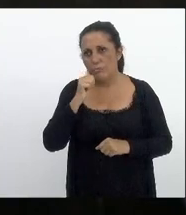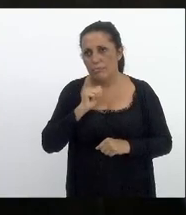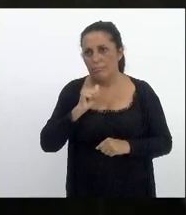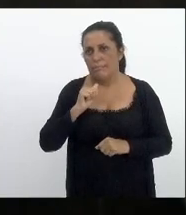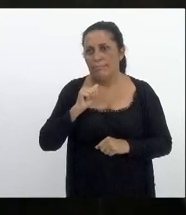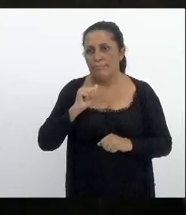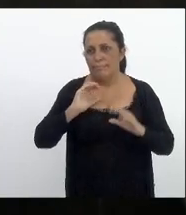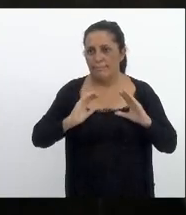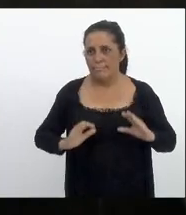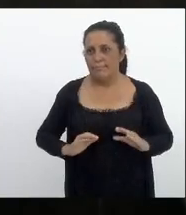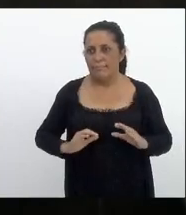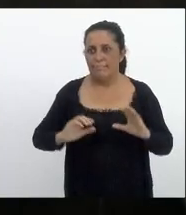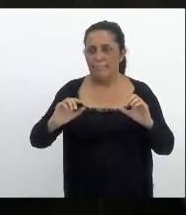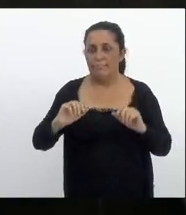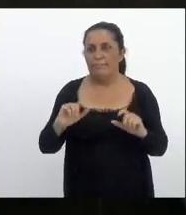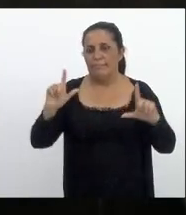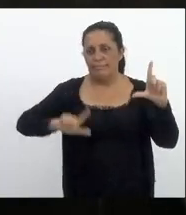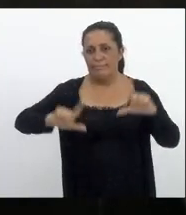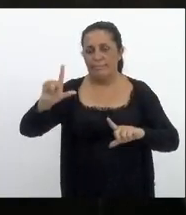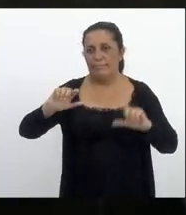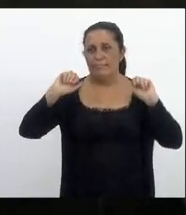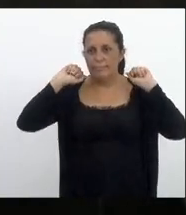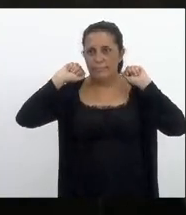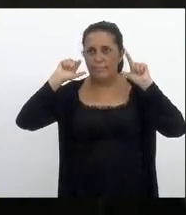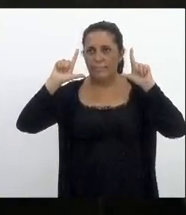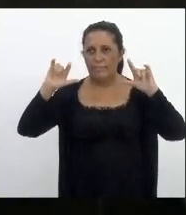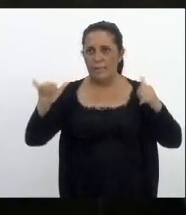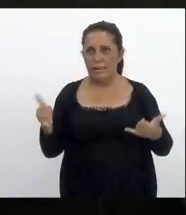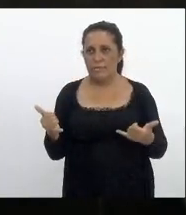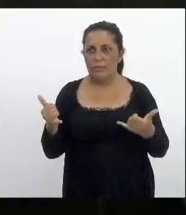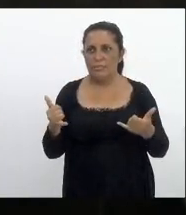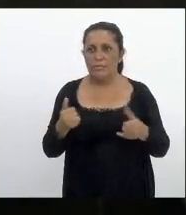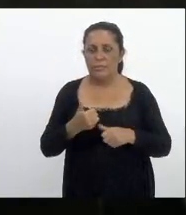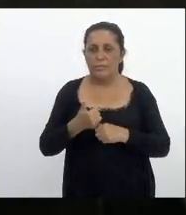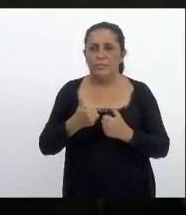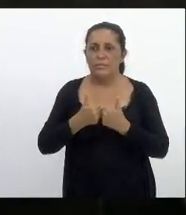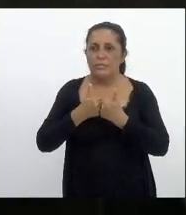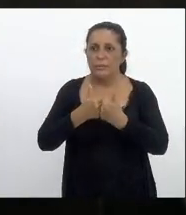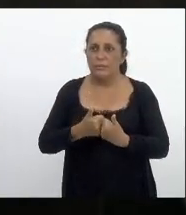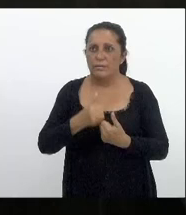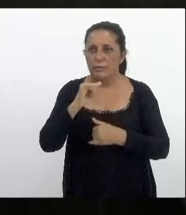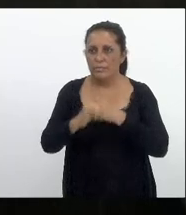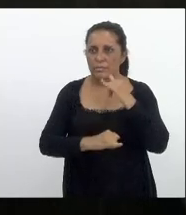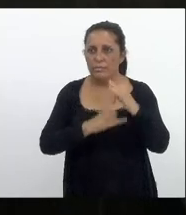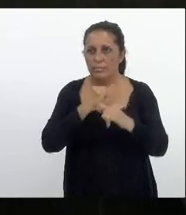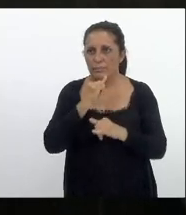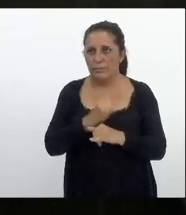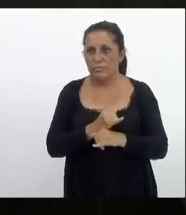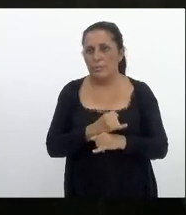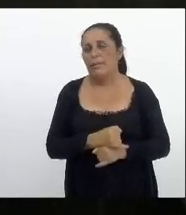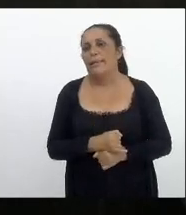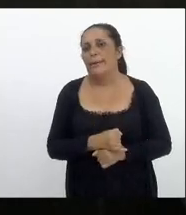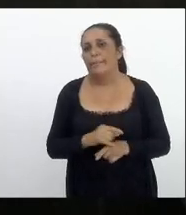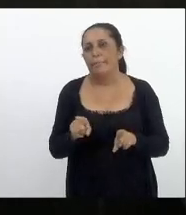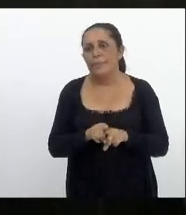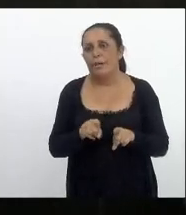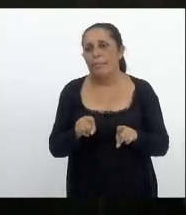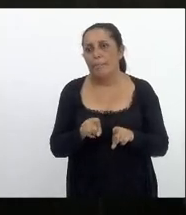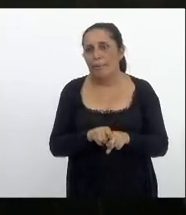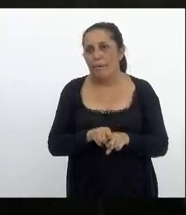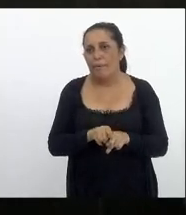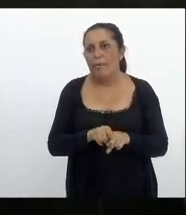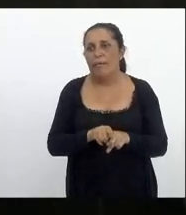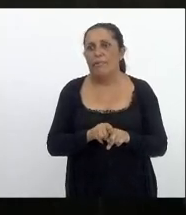que nos seguem pelas redes sociais imprensa que faz a cobertura das nossas sessões